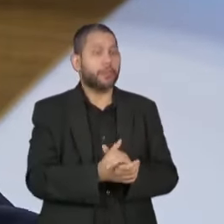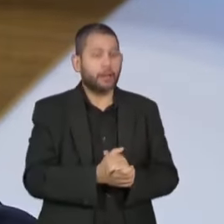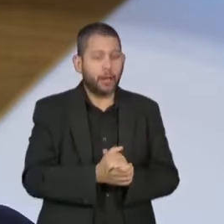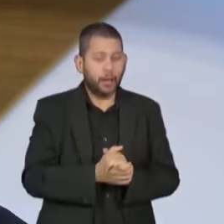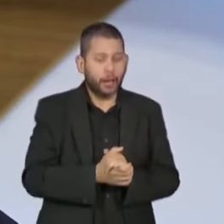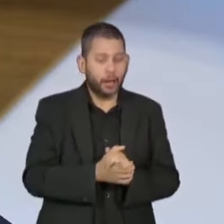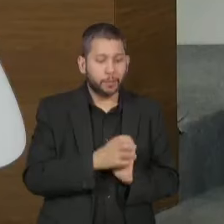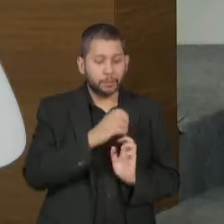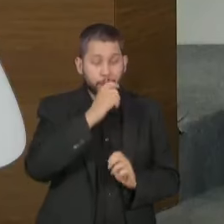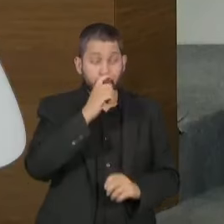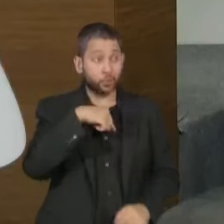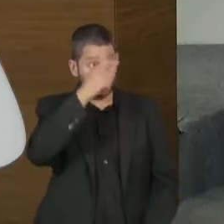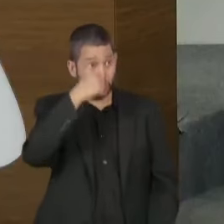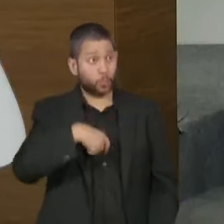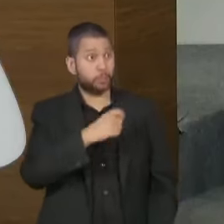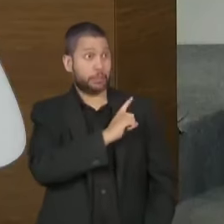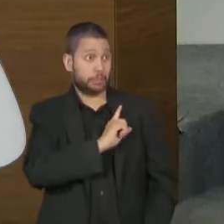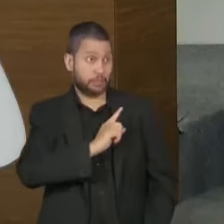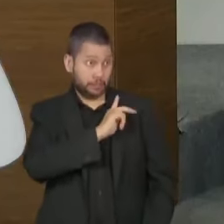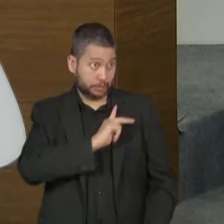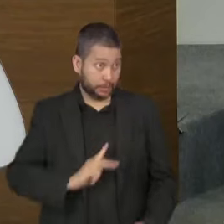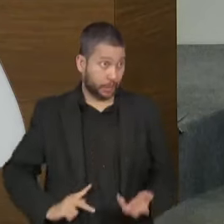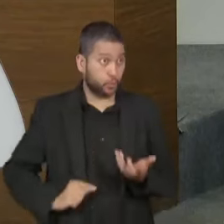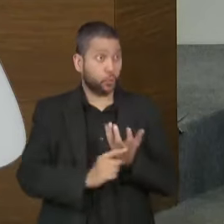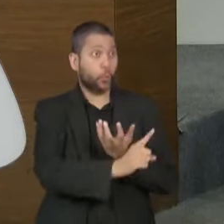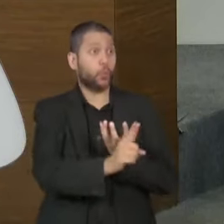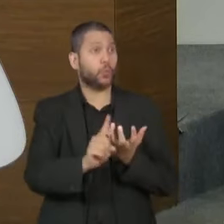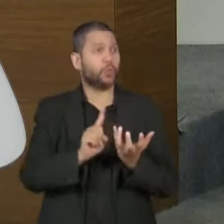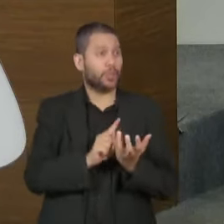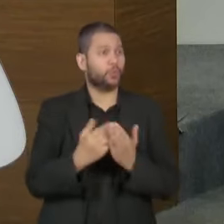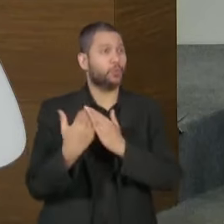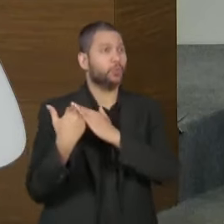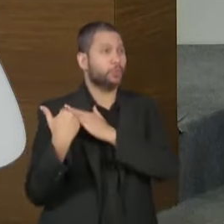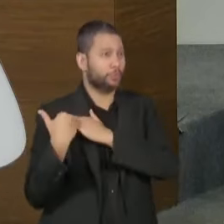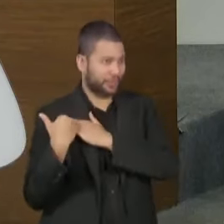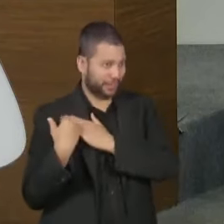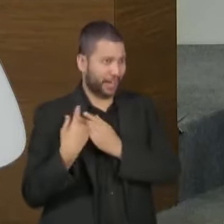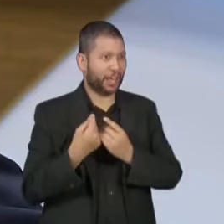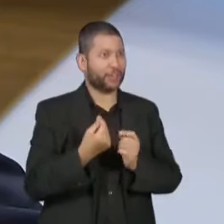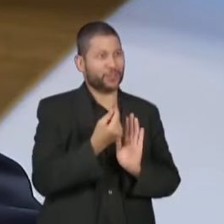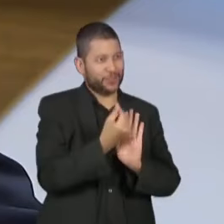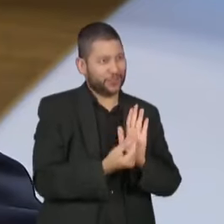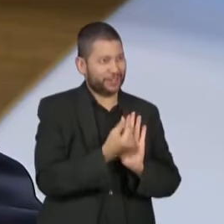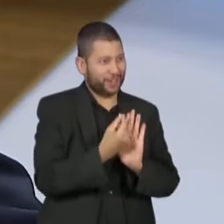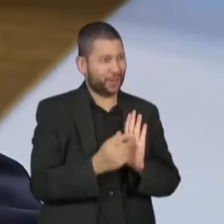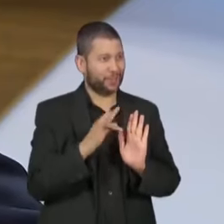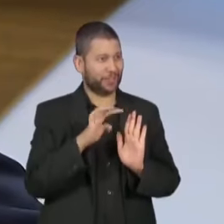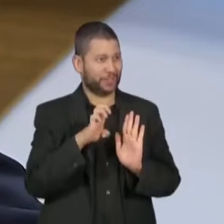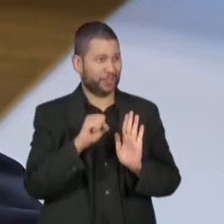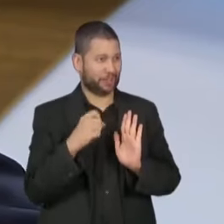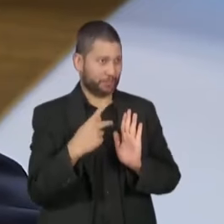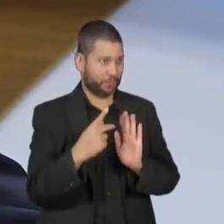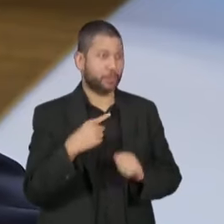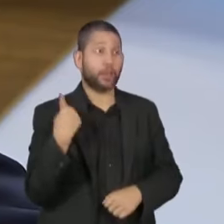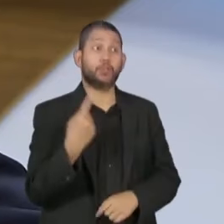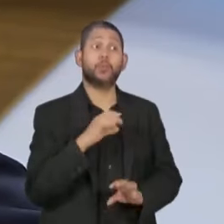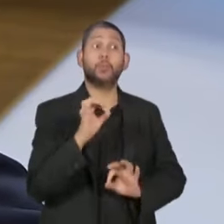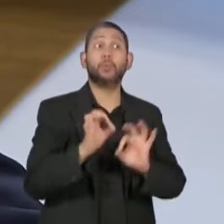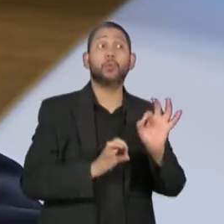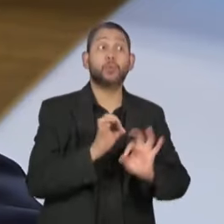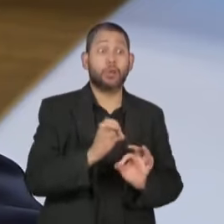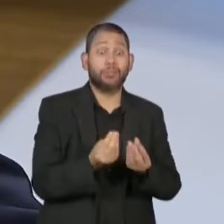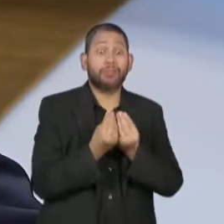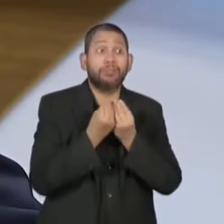Eu presido o Conselho de Responsabilidade Social da Fiesp. E nesse conselho, o nosso projeto é colocar